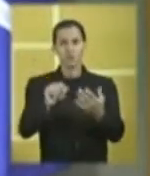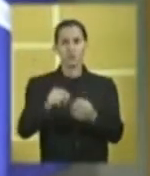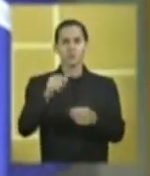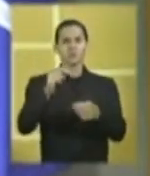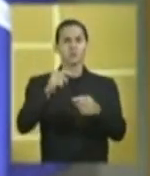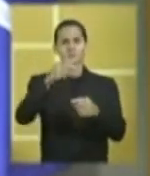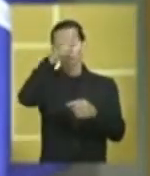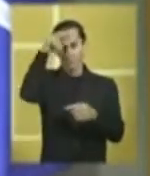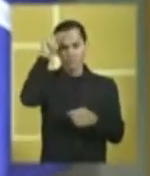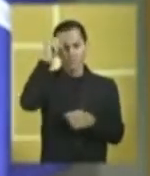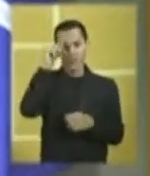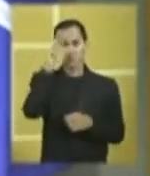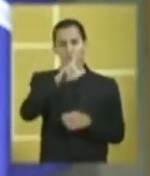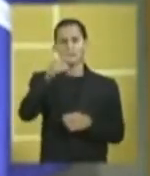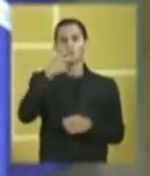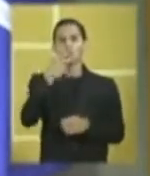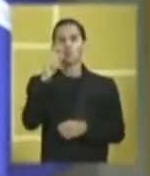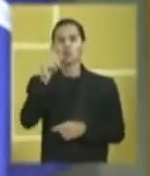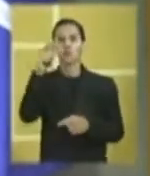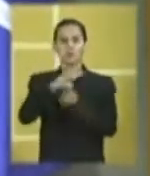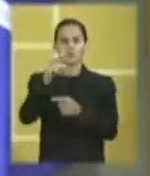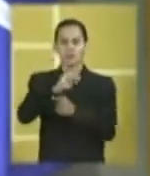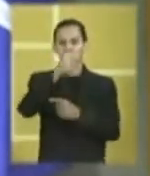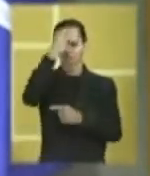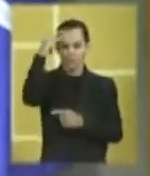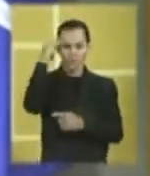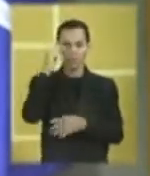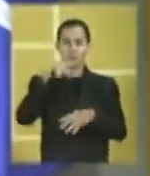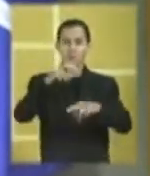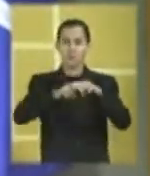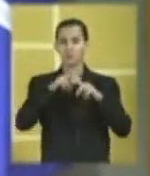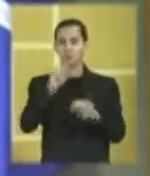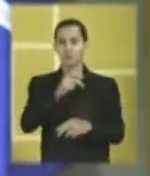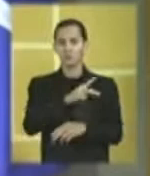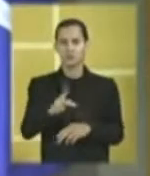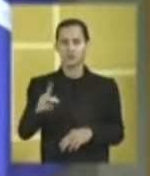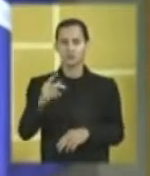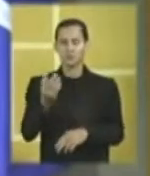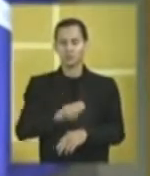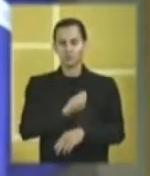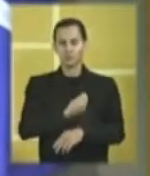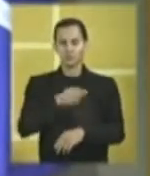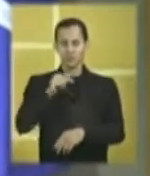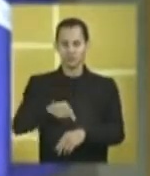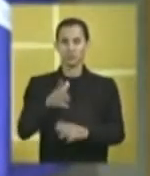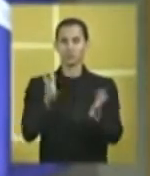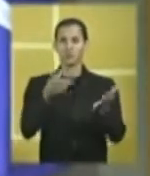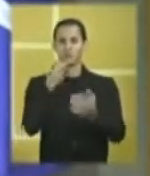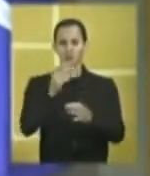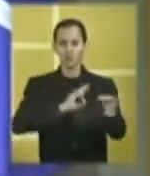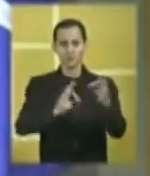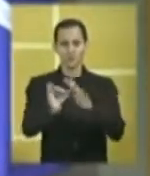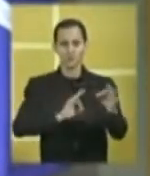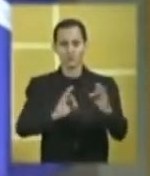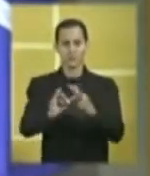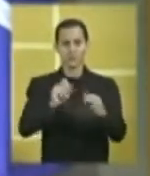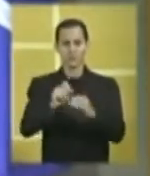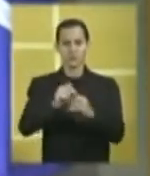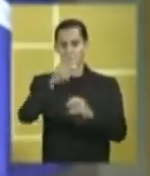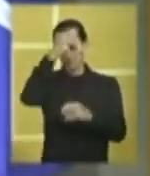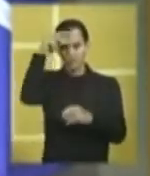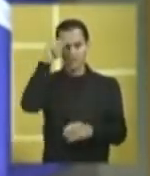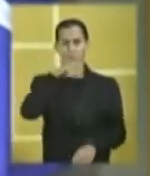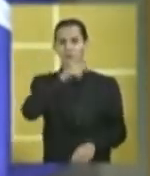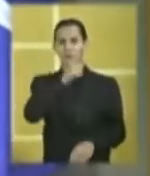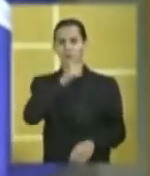Aqui que o prefeito Odelmo sempre coloca, é cuidar das pessoas. Por isso, Sr. Presidente, estou aqui hoje falando de um projeto que o